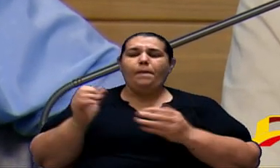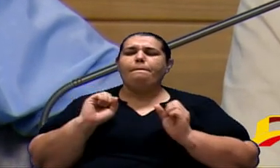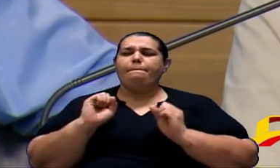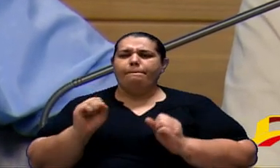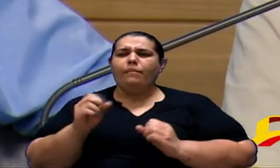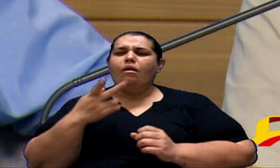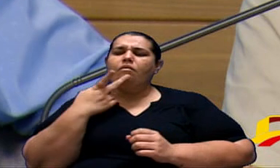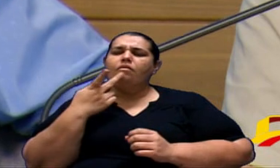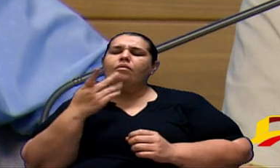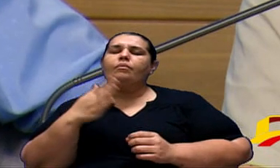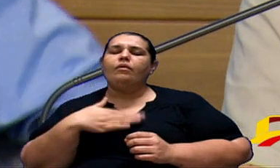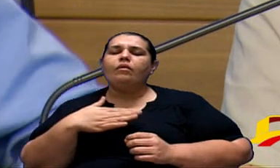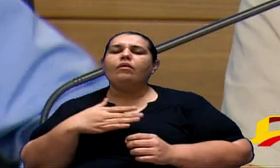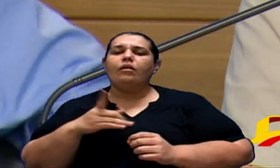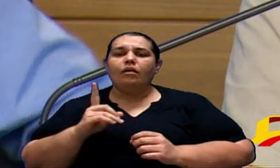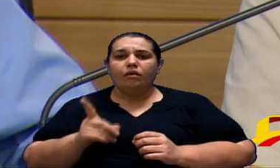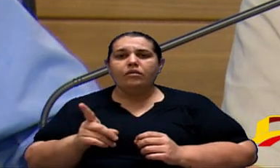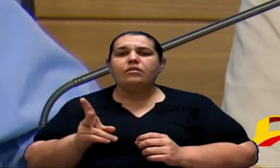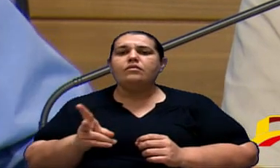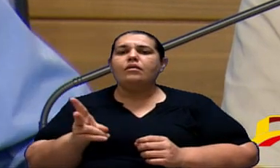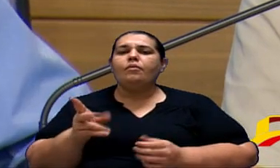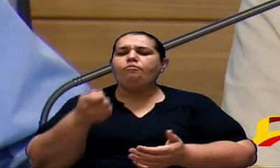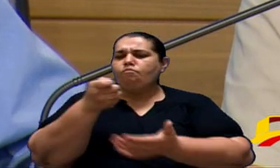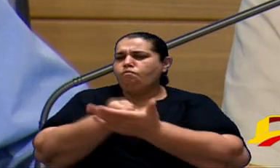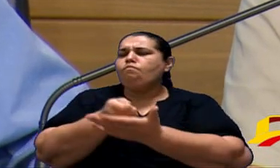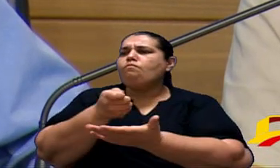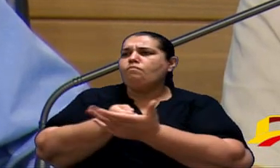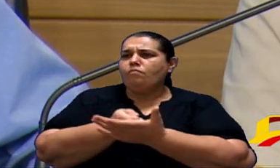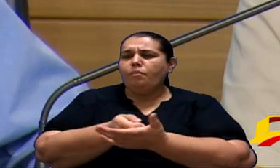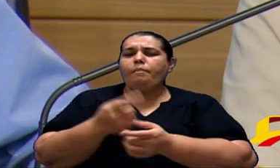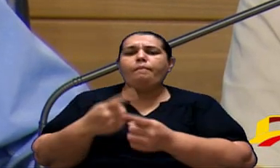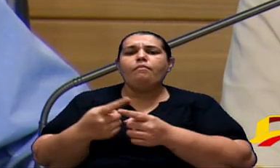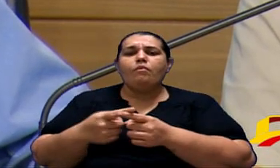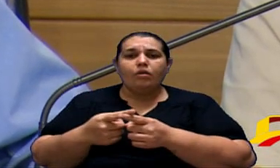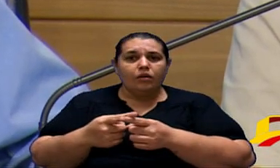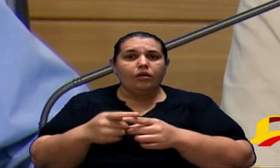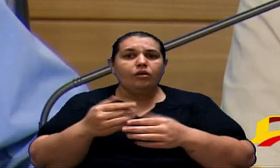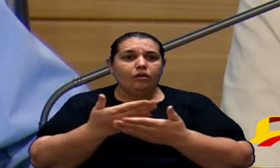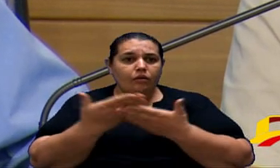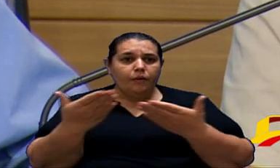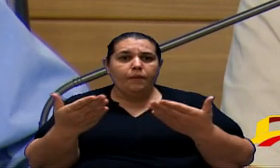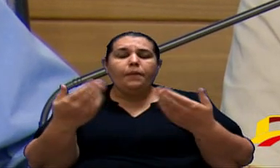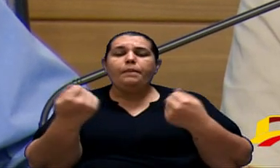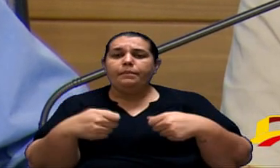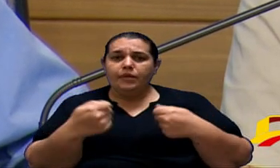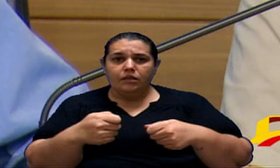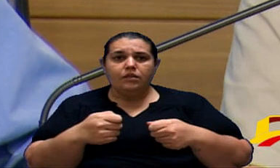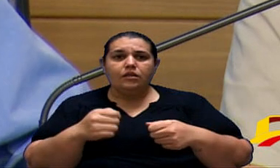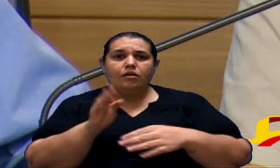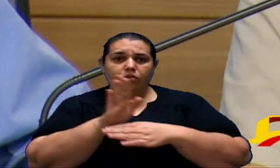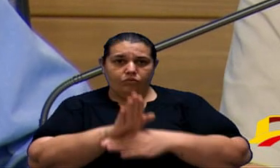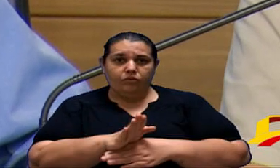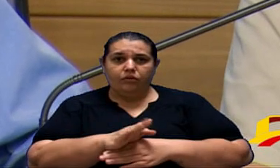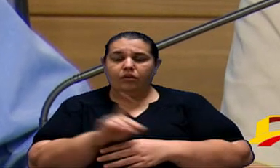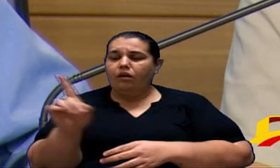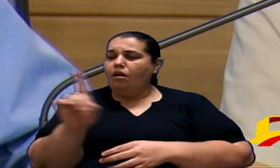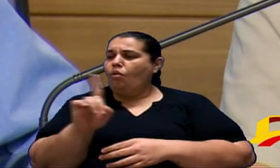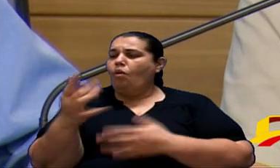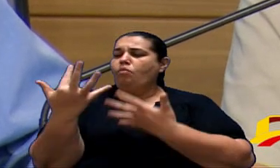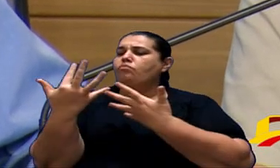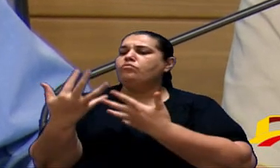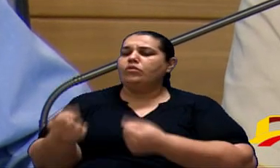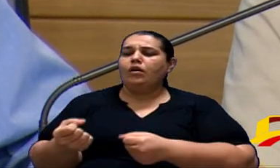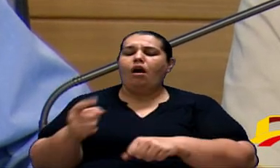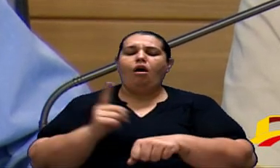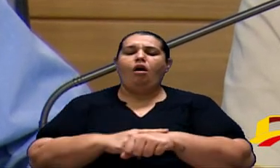que nós vamos cobrar tenho dúvida nenhuma que a causa é nobre e que nós não vamos permitir isso nesse